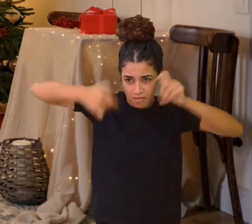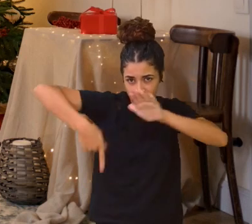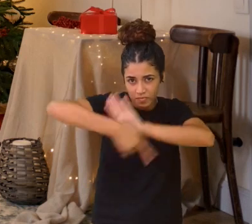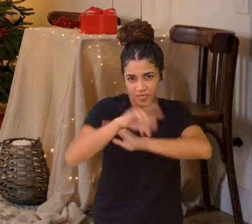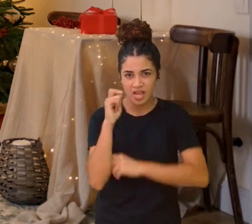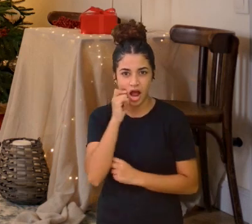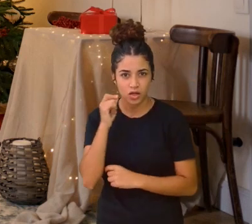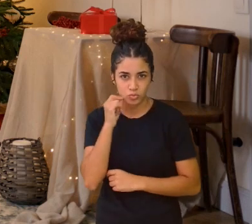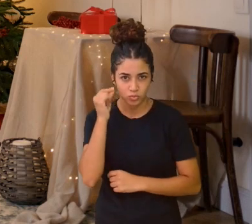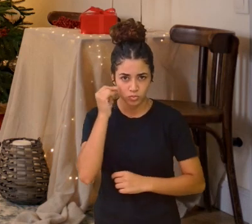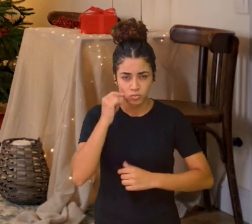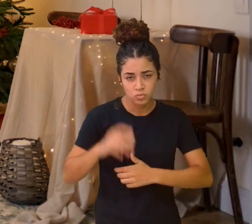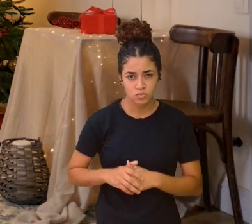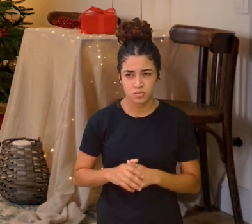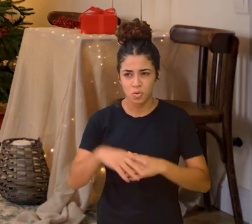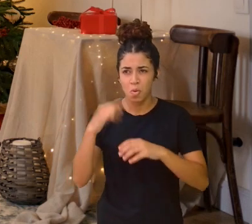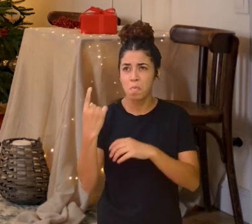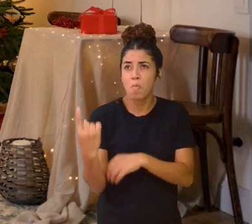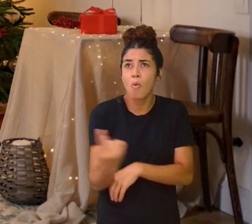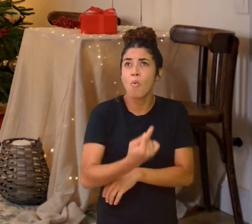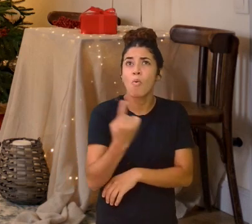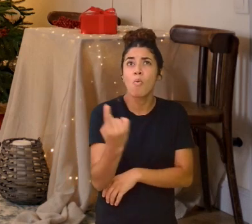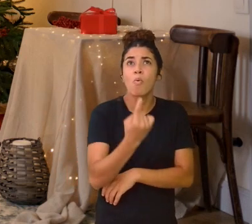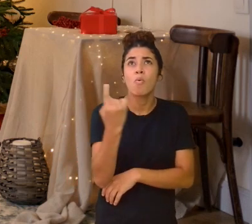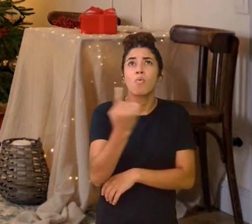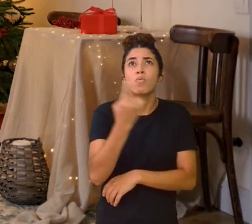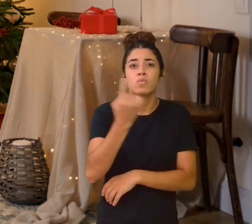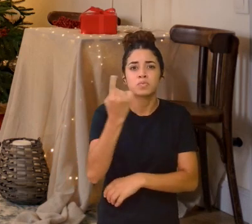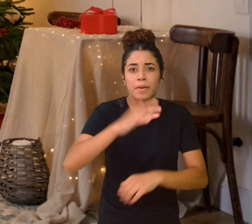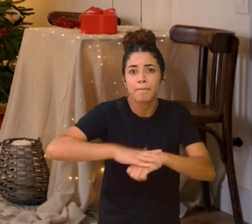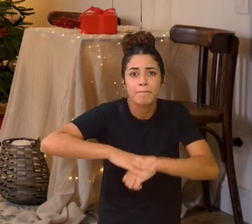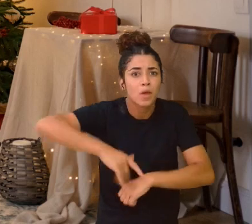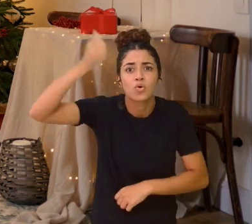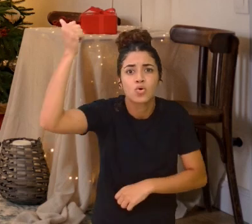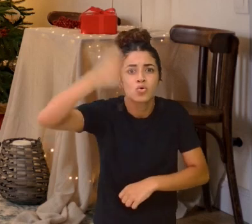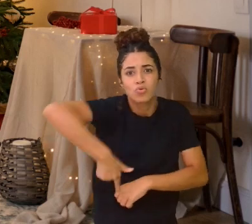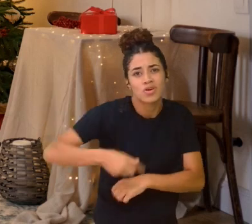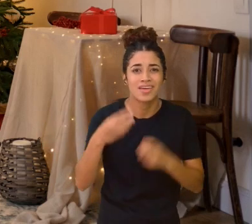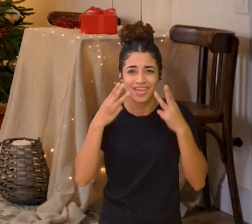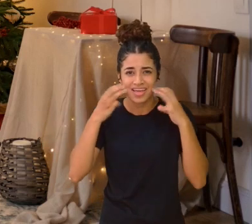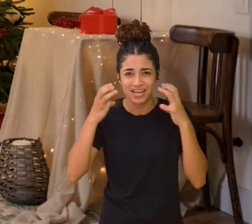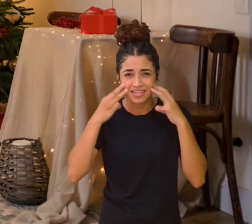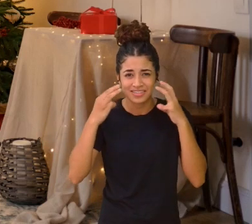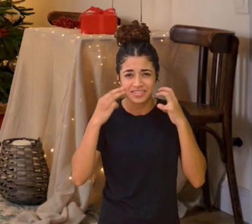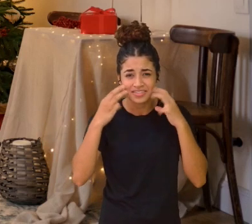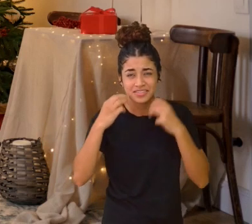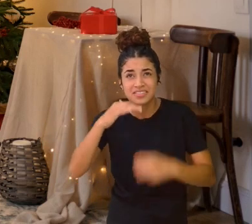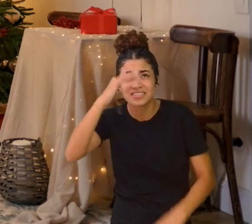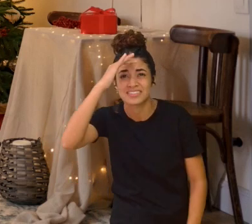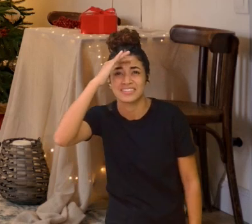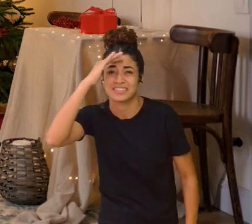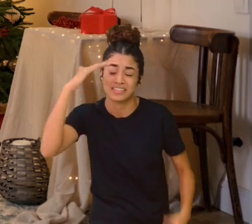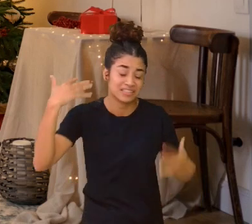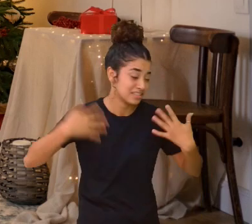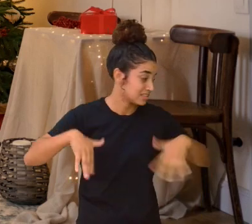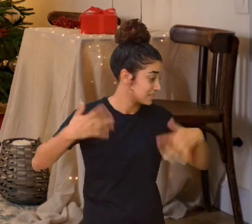Bem maior que muitos gatos Que figura tenebrosa